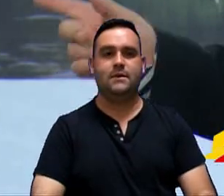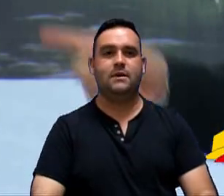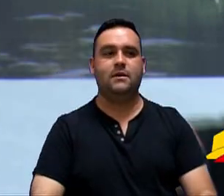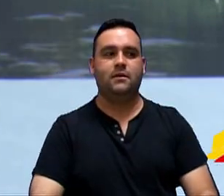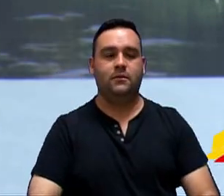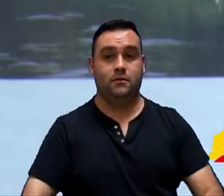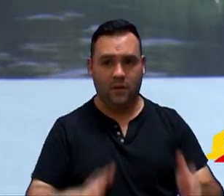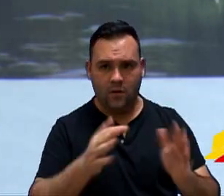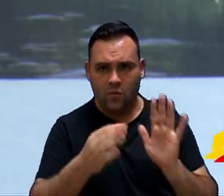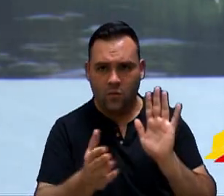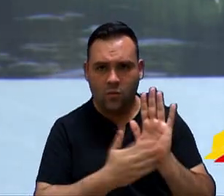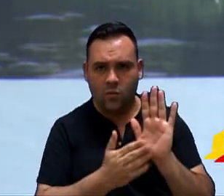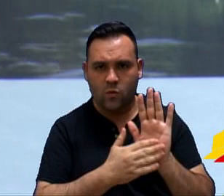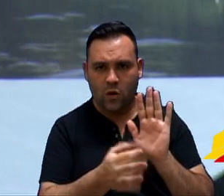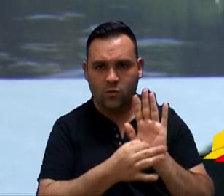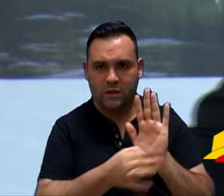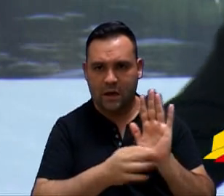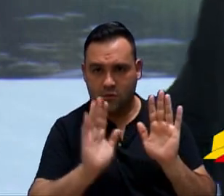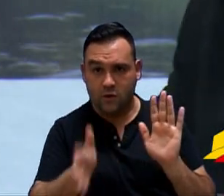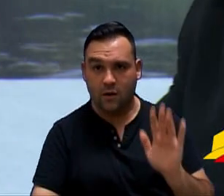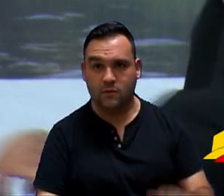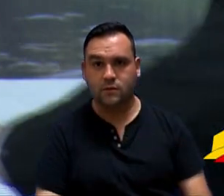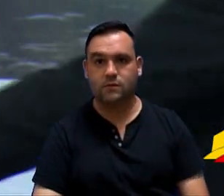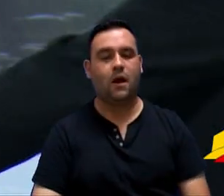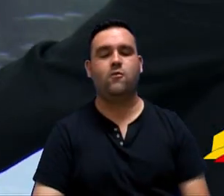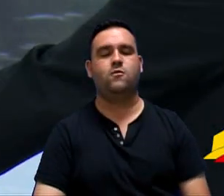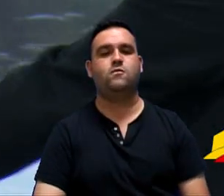Mas já está com parecer tudo? não está com tudo.